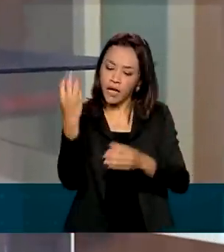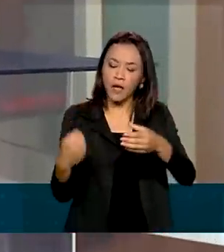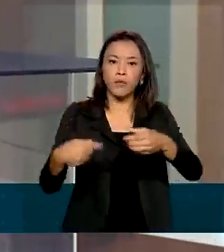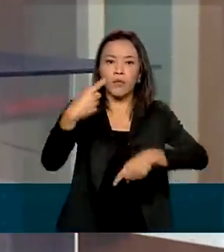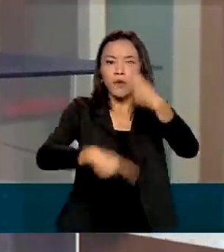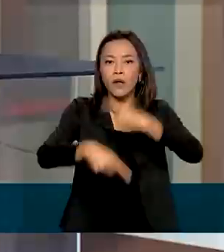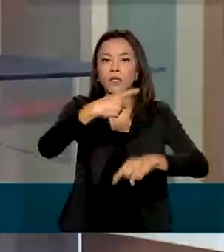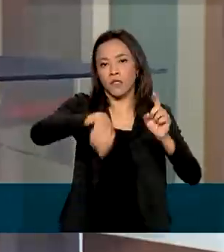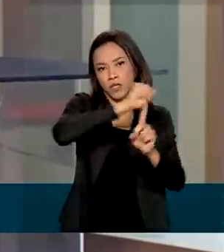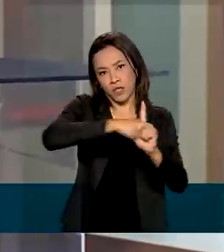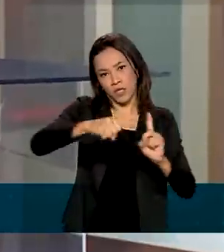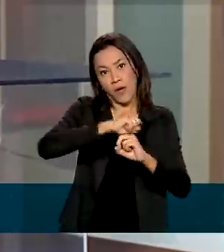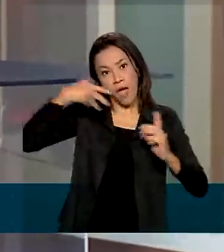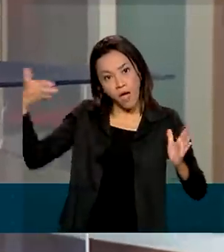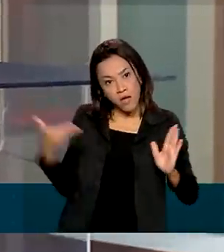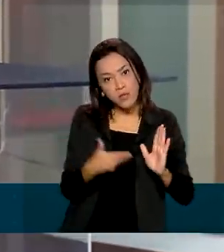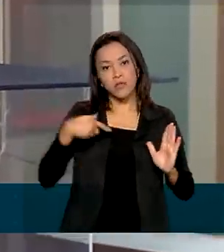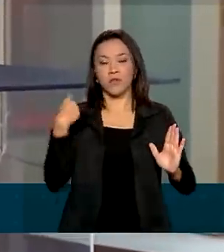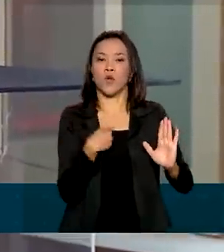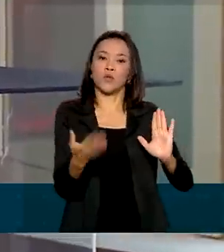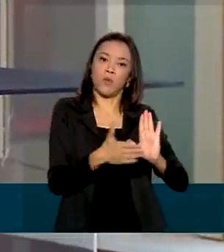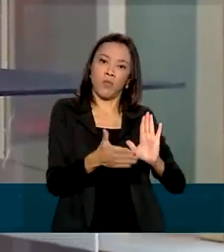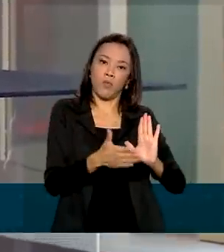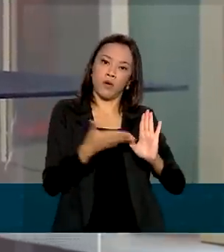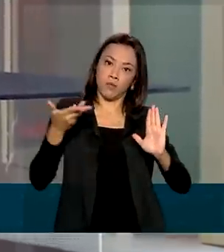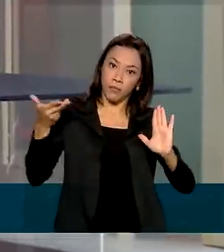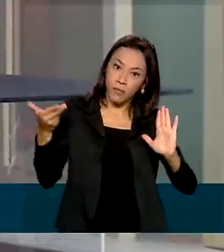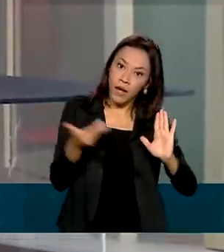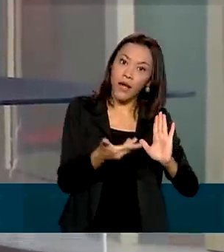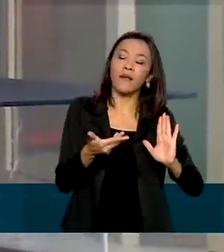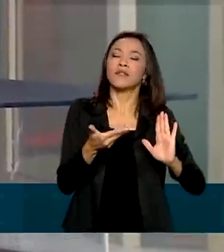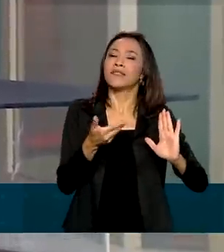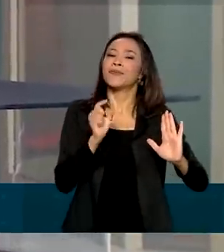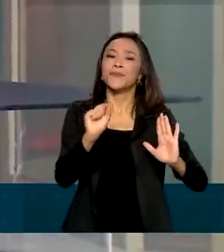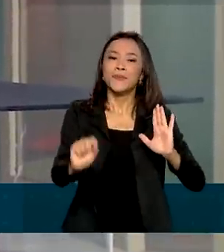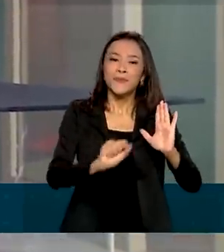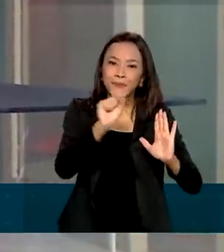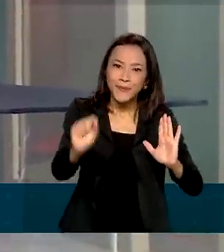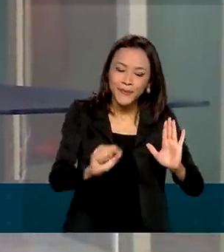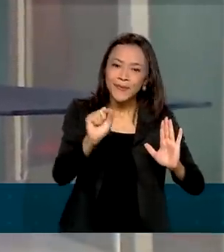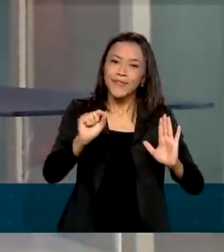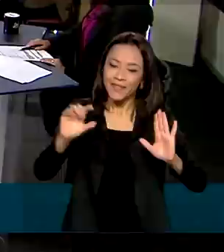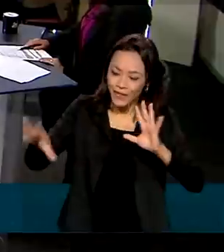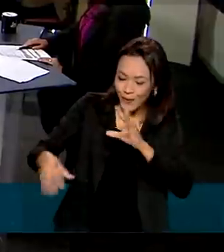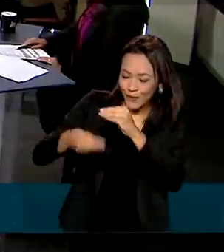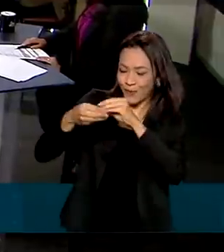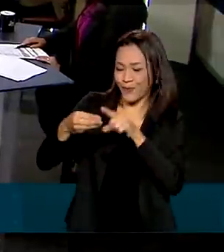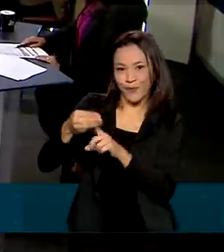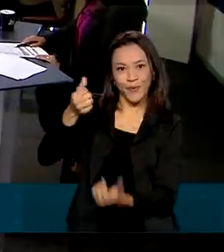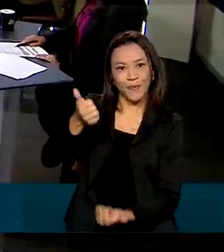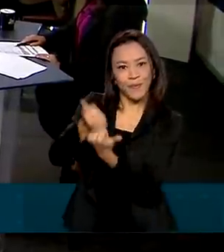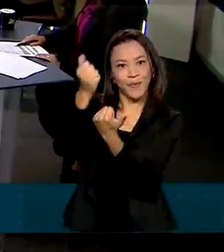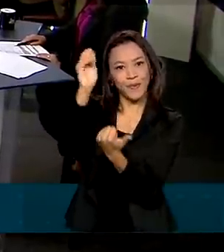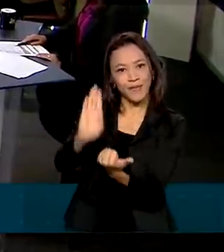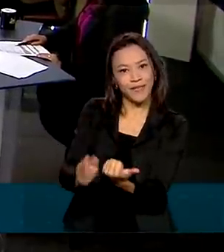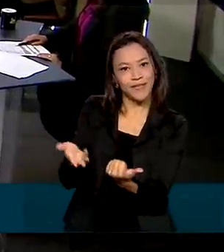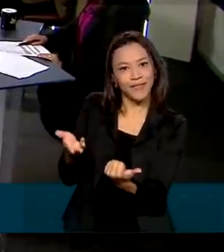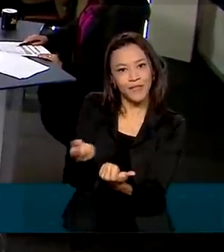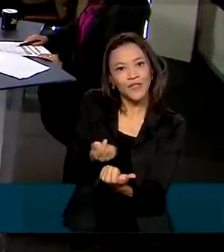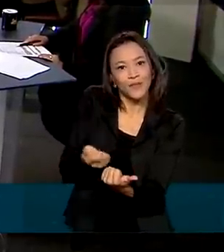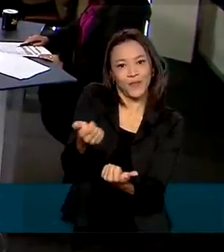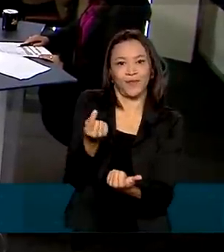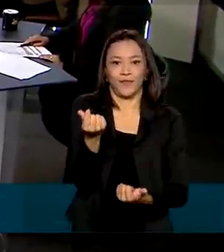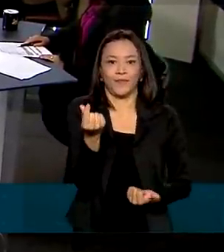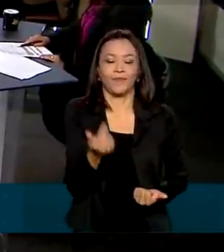estamos propondo com esse benefício equalizador que vem junto com o Auxílio Brasil. Além de comentar sobre